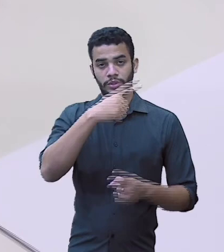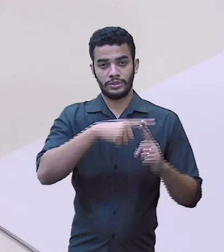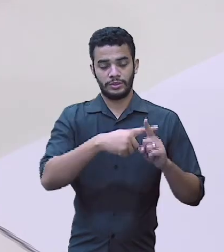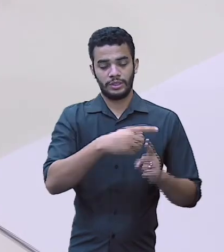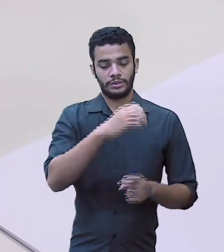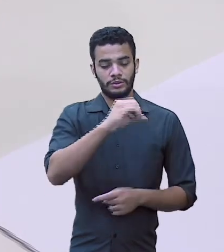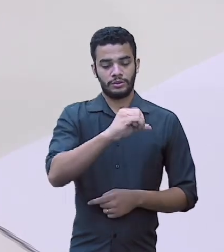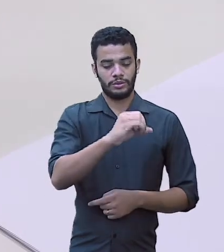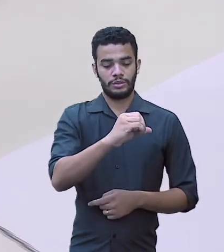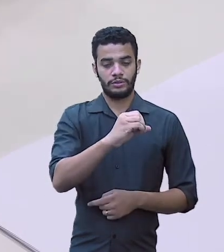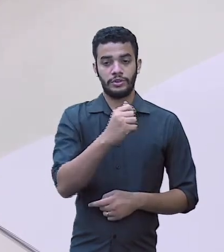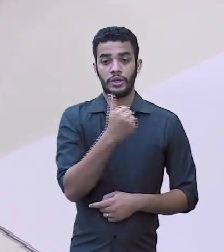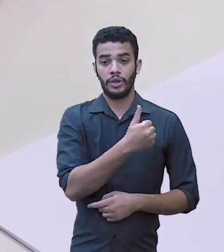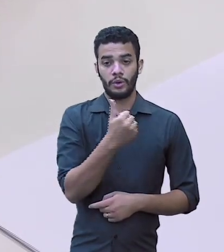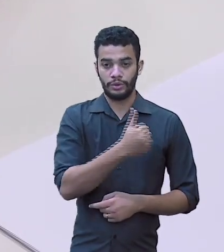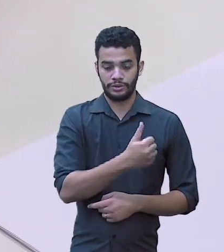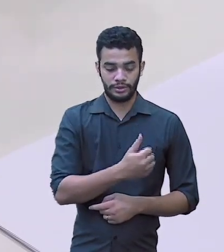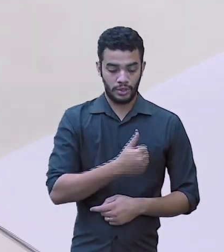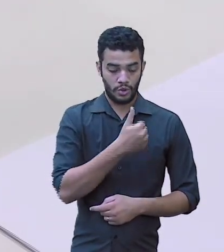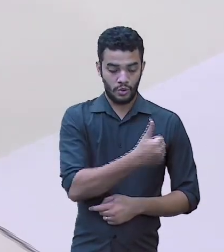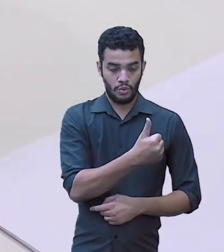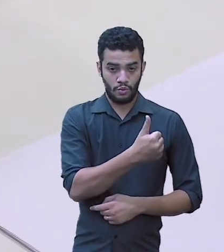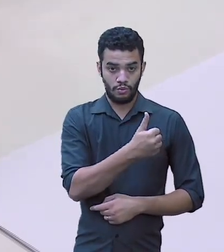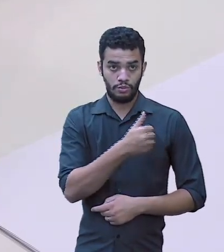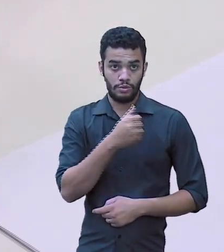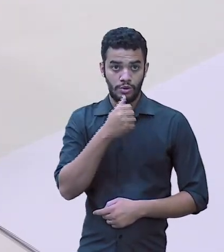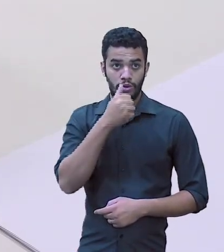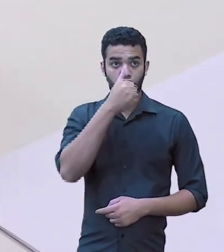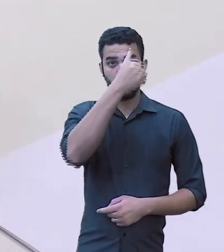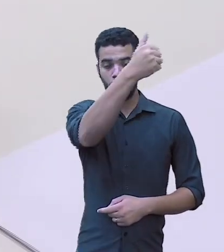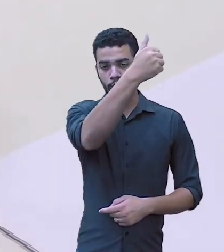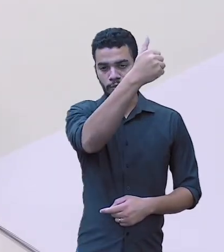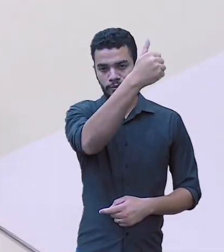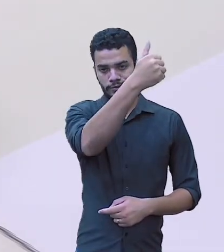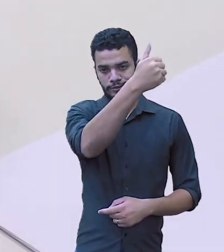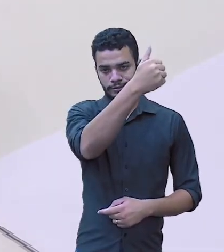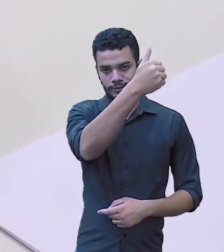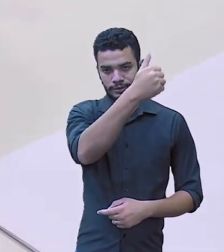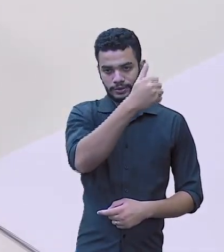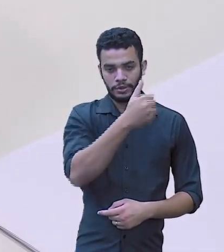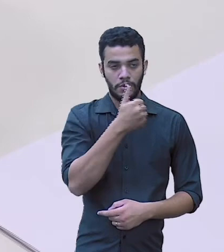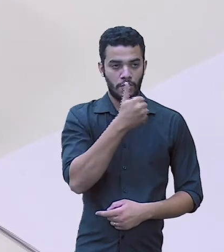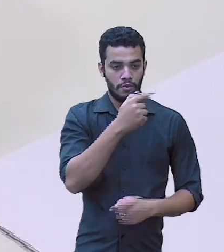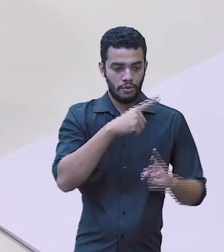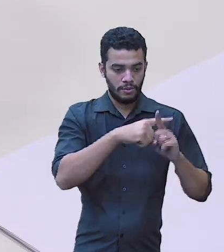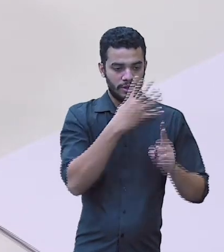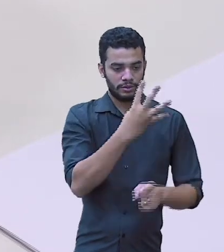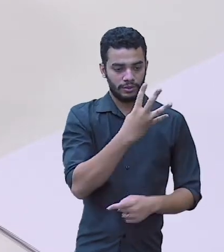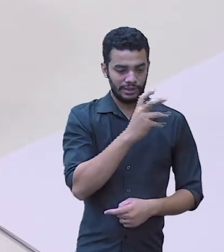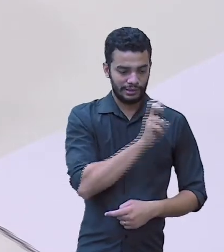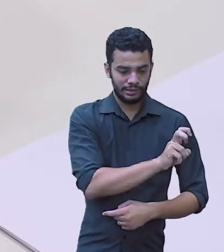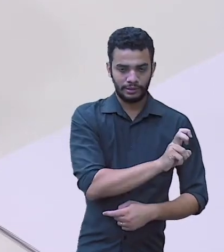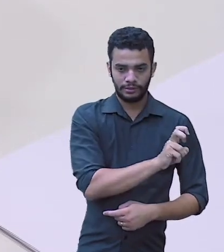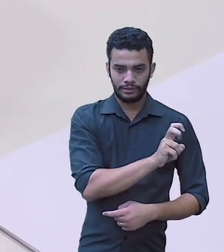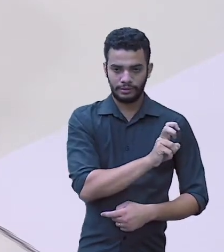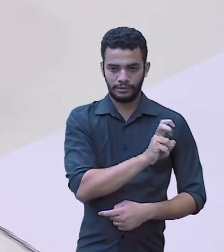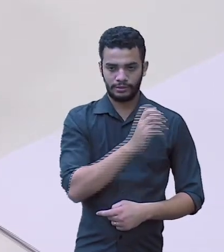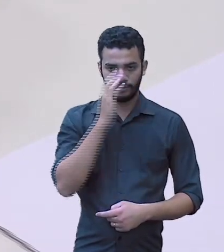11. Fica 1, sobe 1. E 1 mais 4, 5.